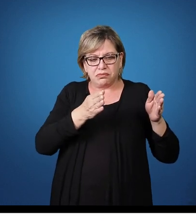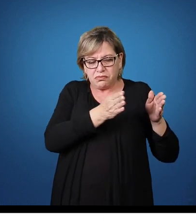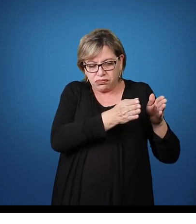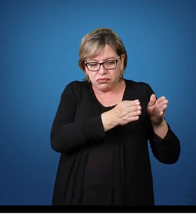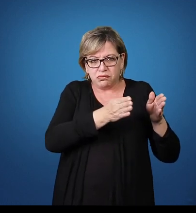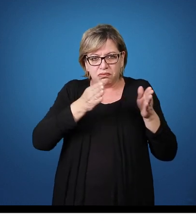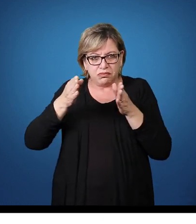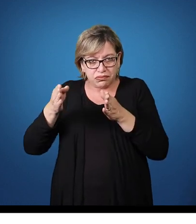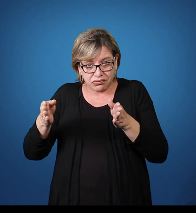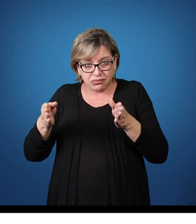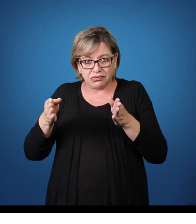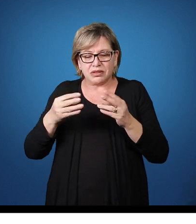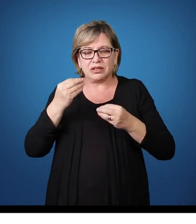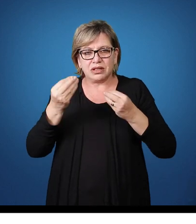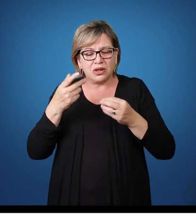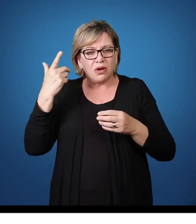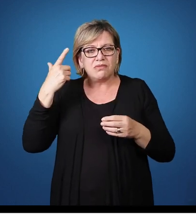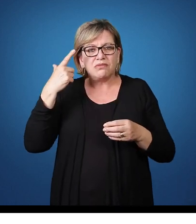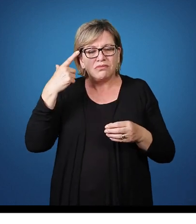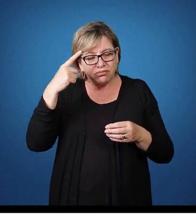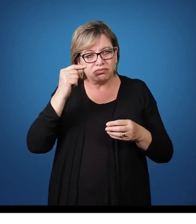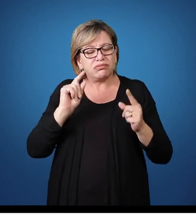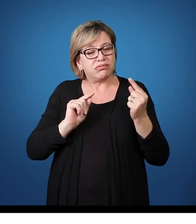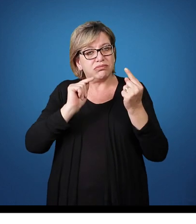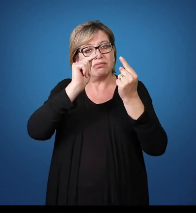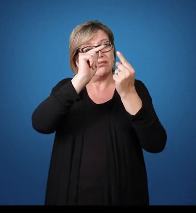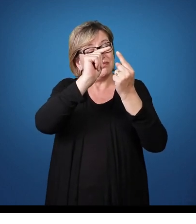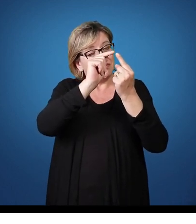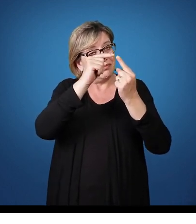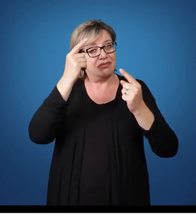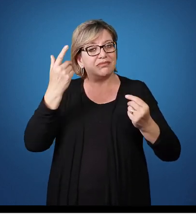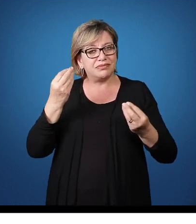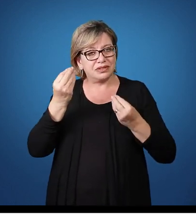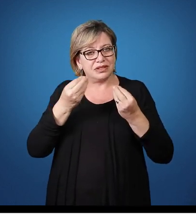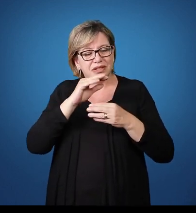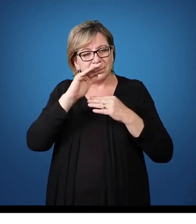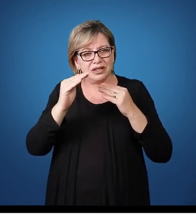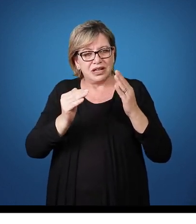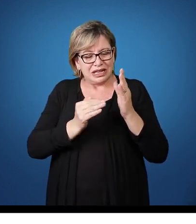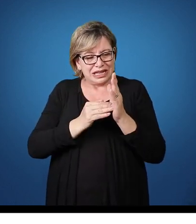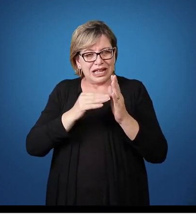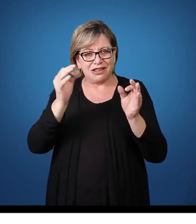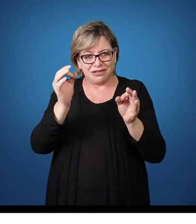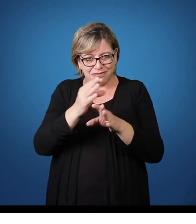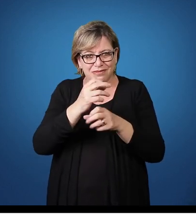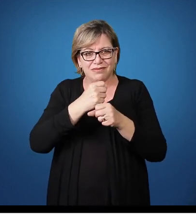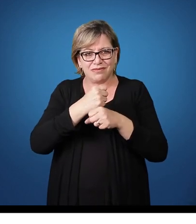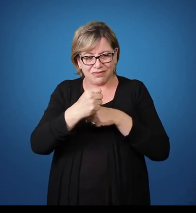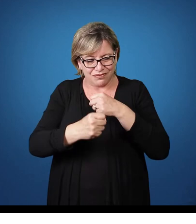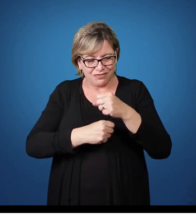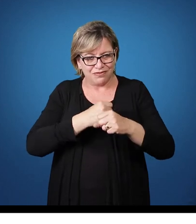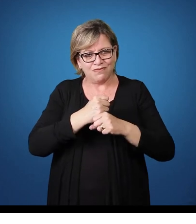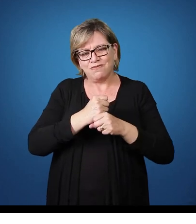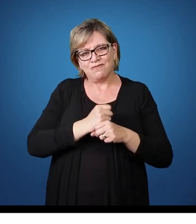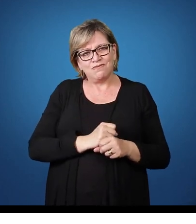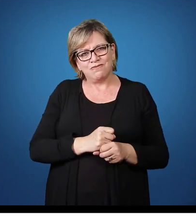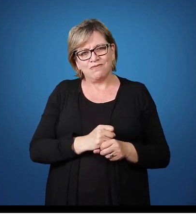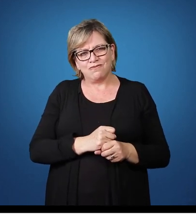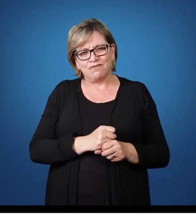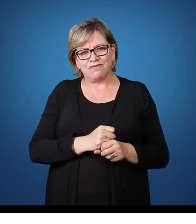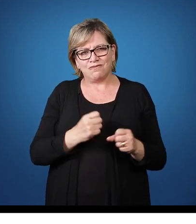conseguiu Atingir O objetivo Até o final Do ano Então